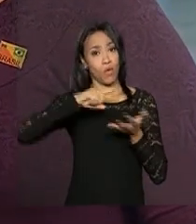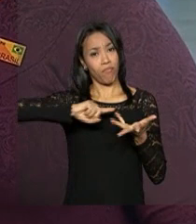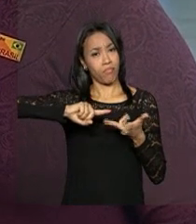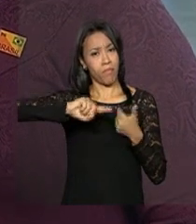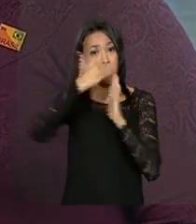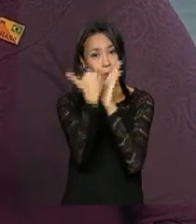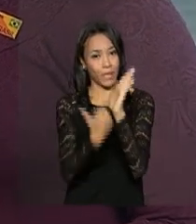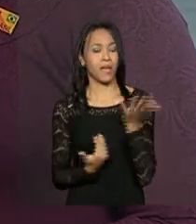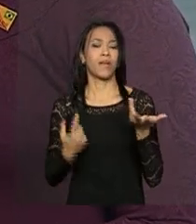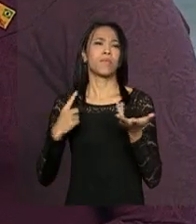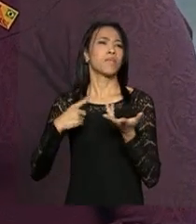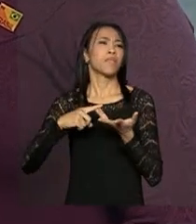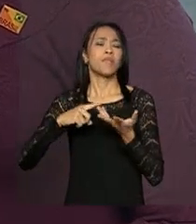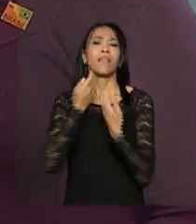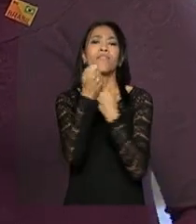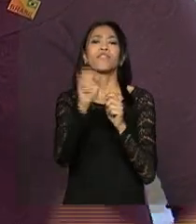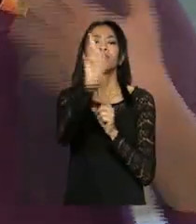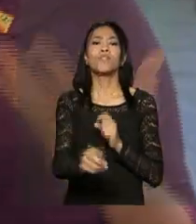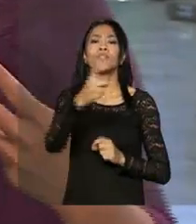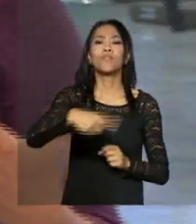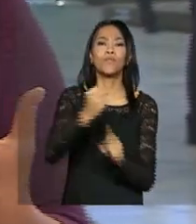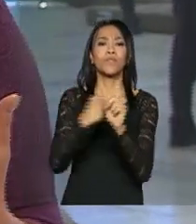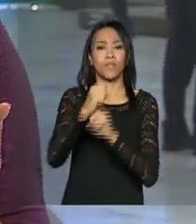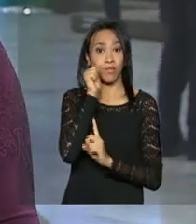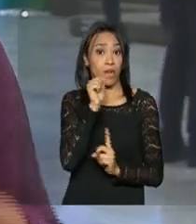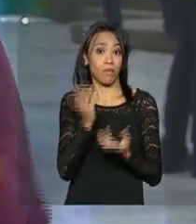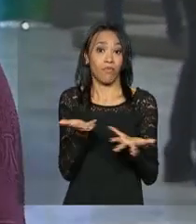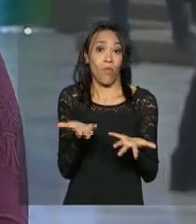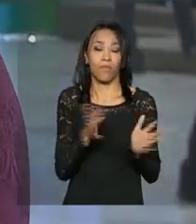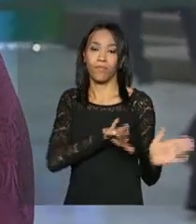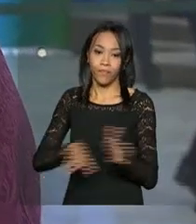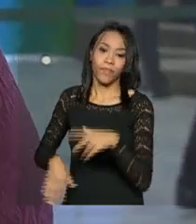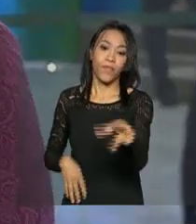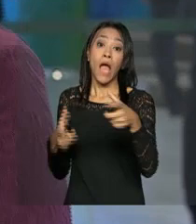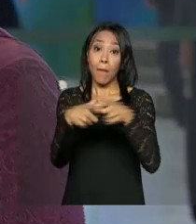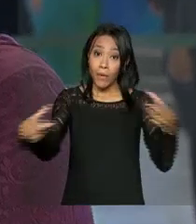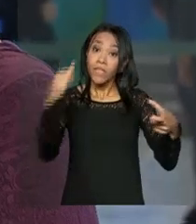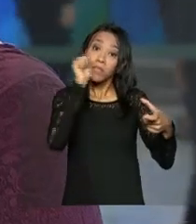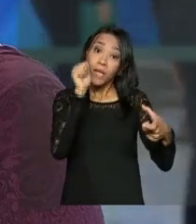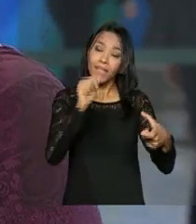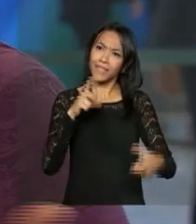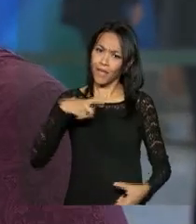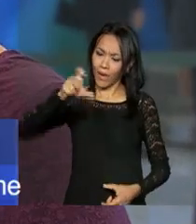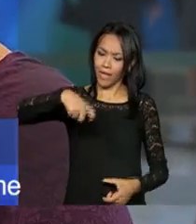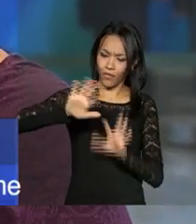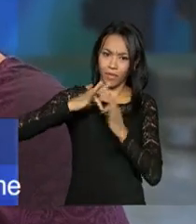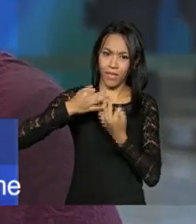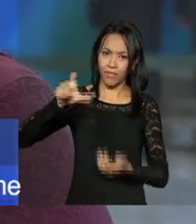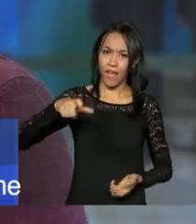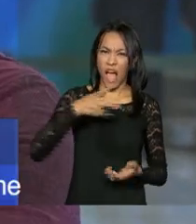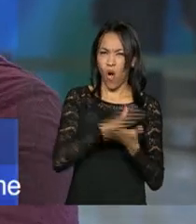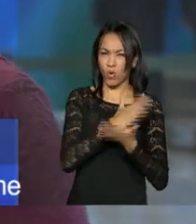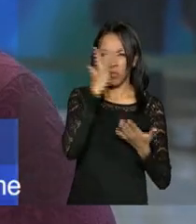com a defesa dos direitos sociais das mulheres? A maior parte das mulheres, a gente imagina o quê? Que tem um cartão, tem gente que fala,